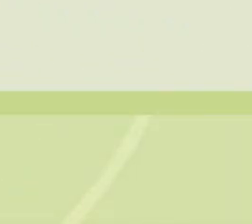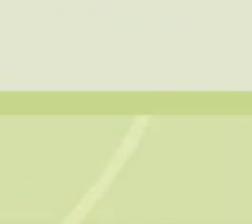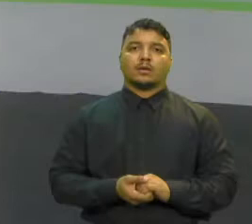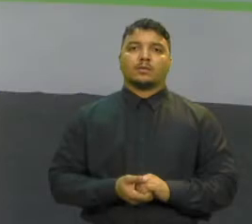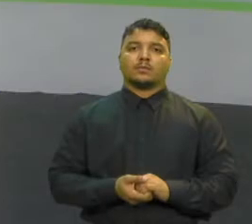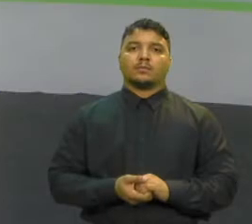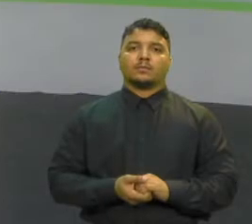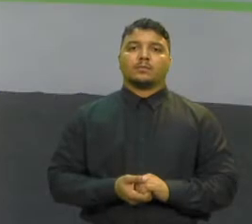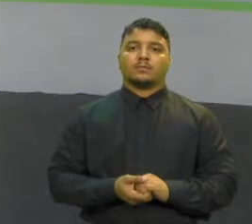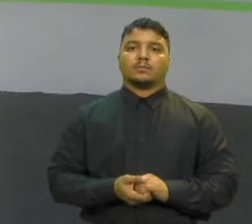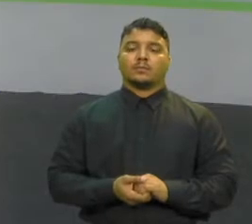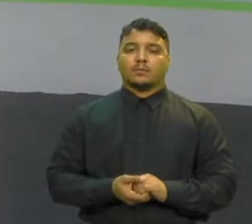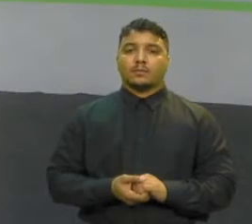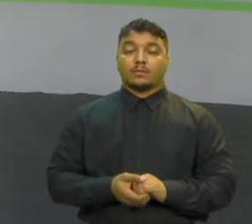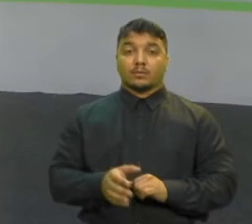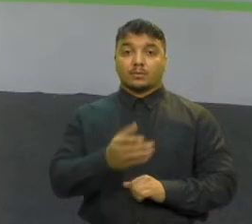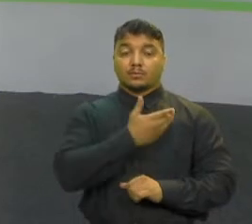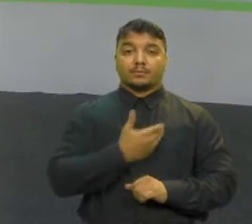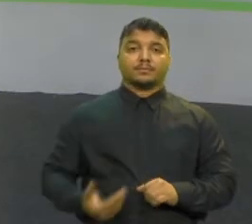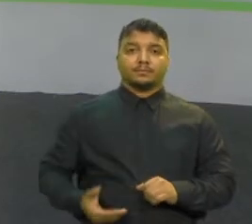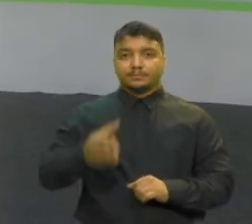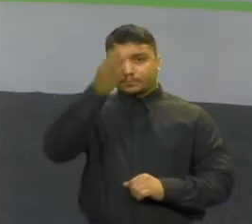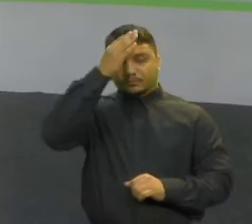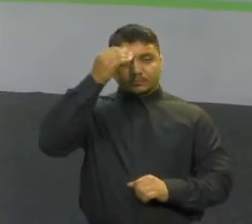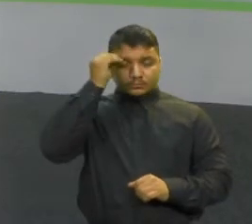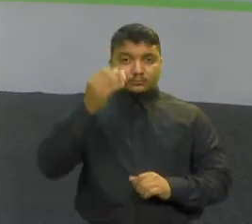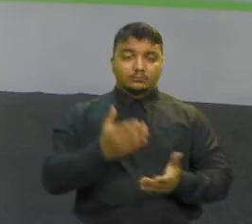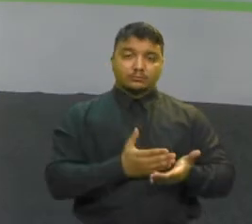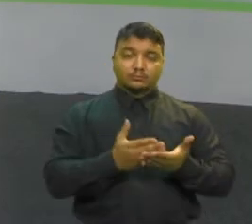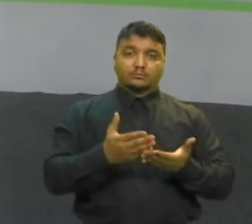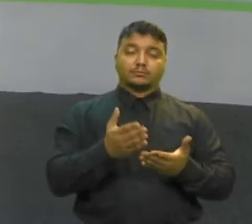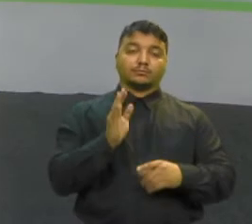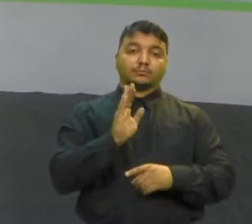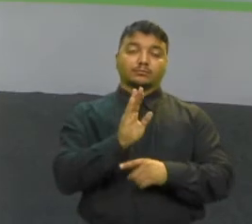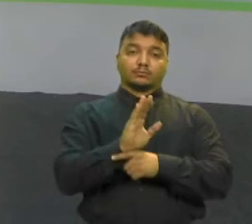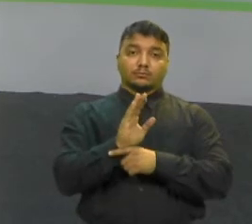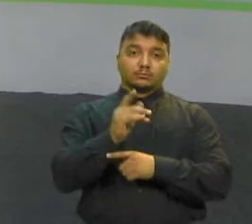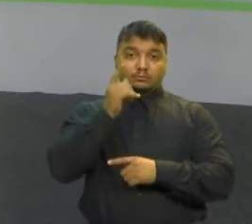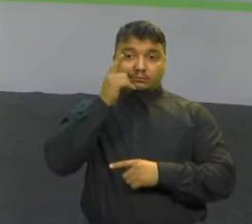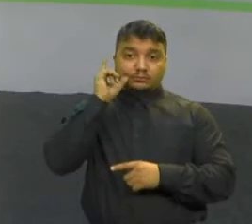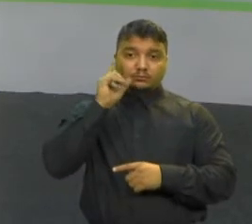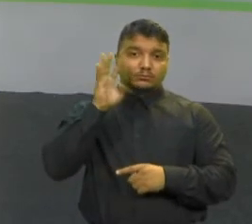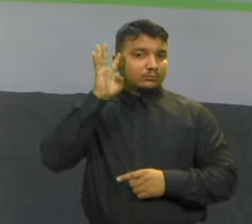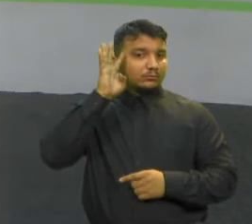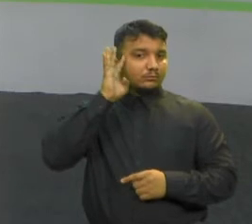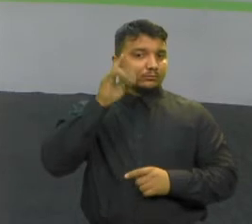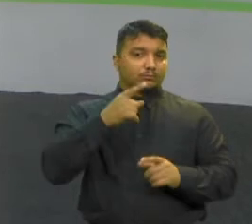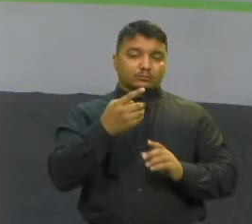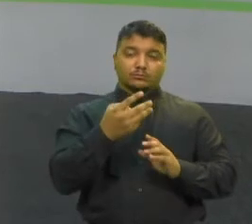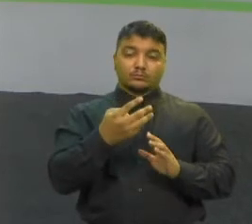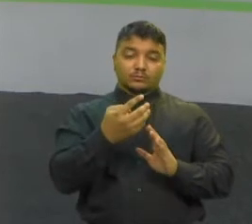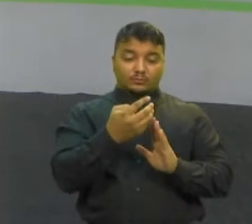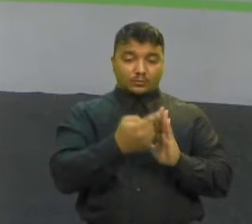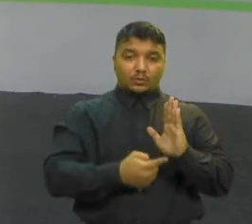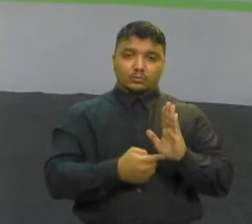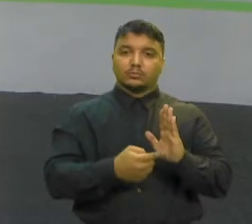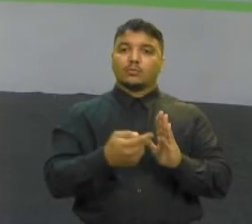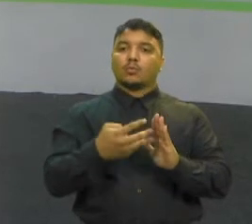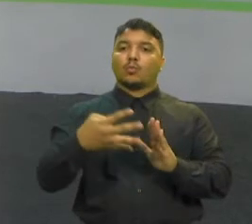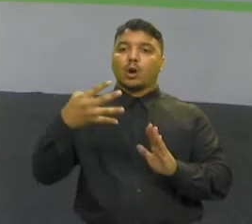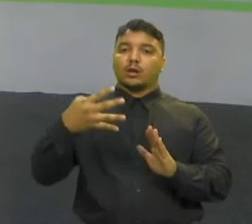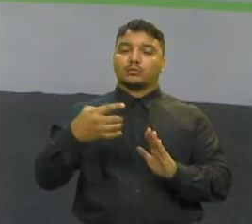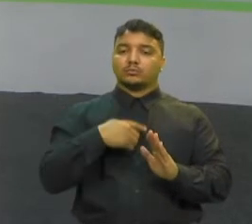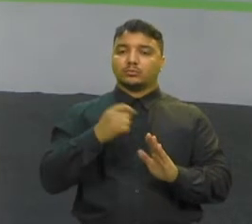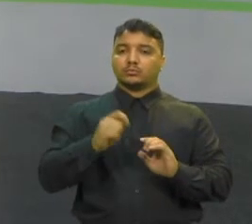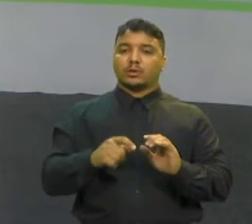E o governador Camilo Santana assinou na tarde desta quarta-feira 4 memorandos de entendimento para a implantação de